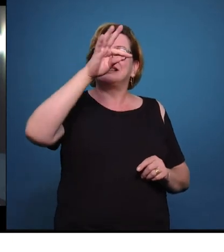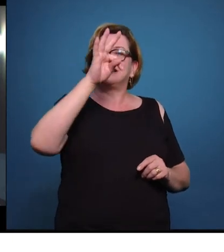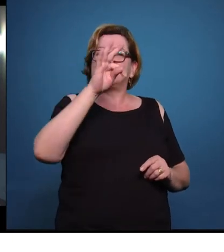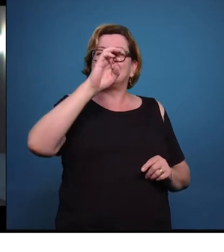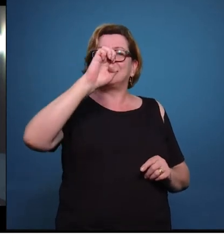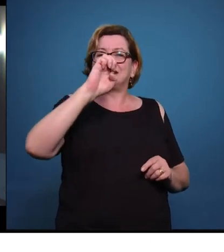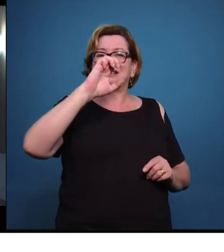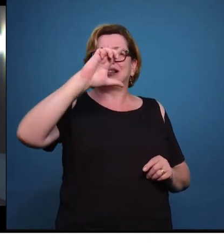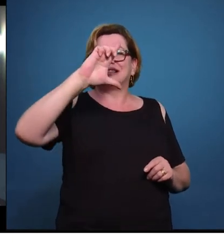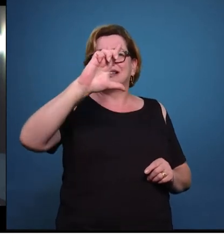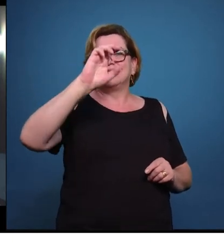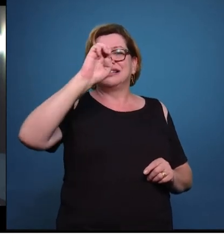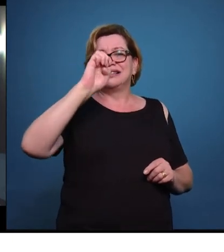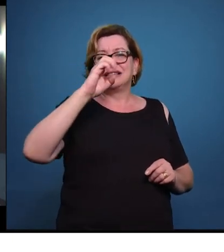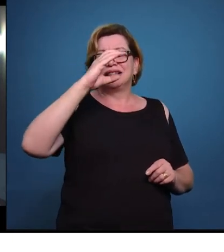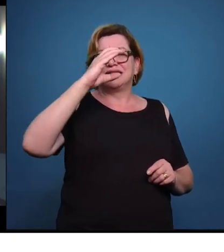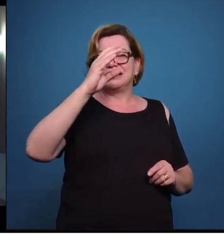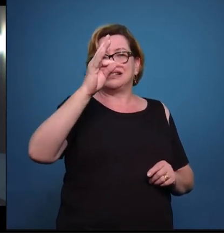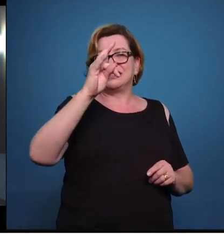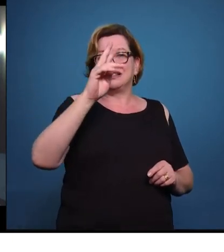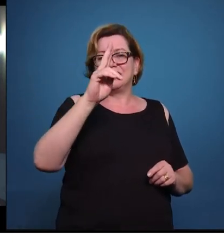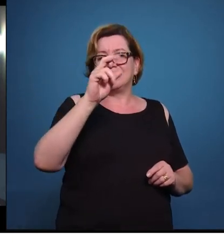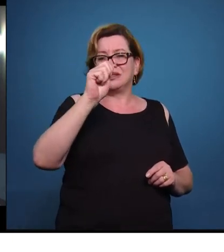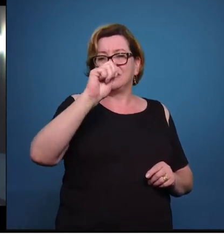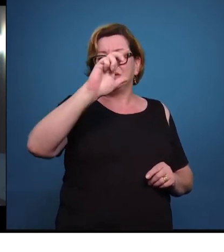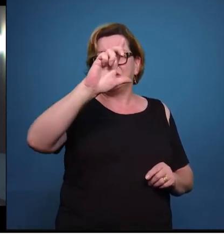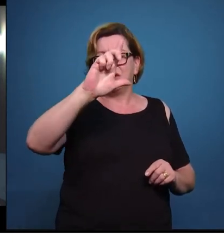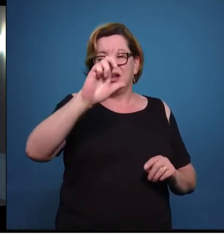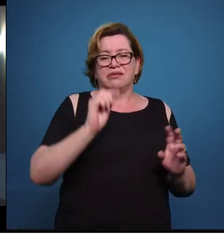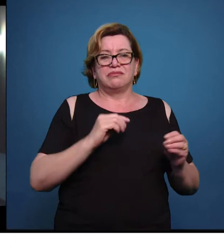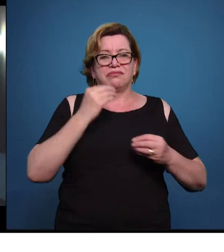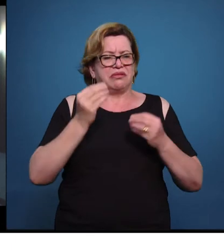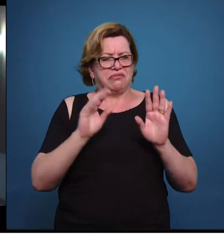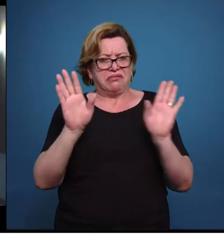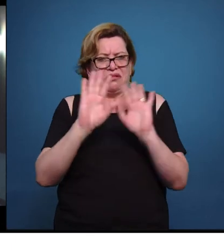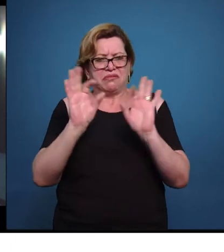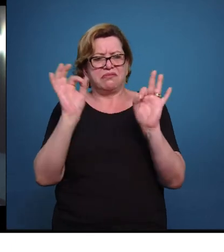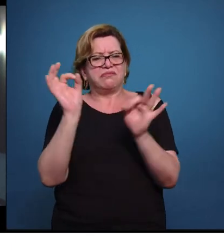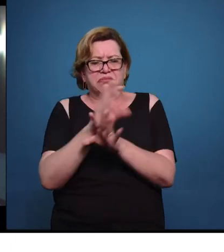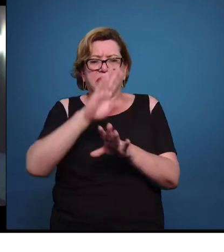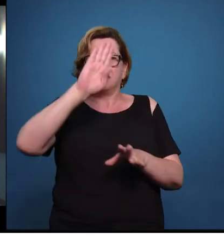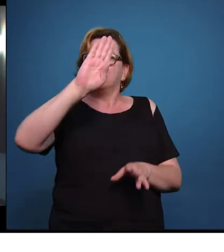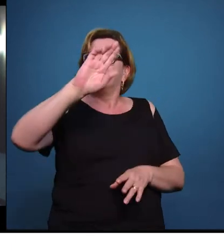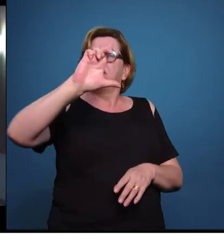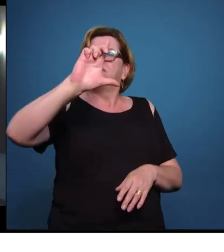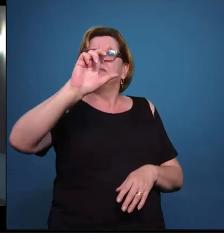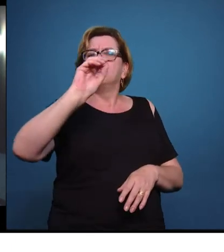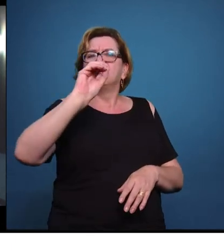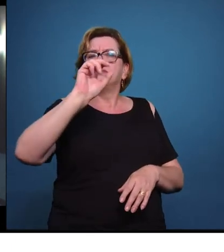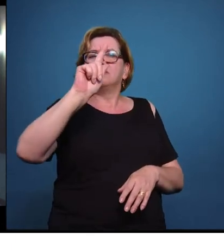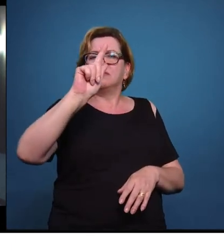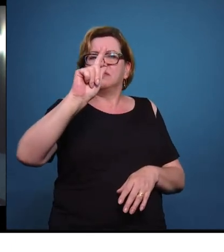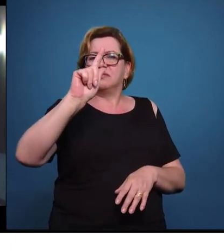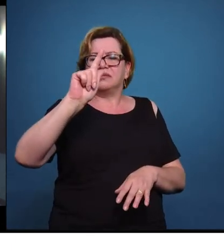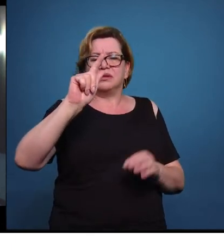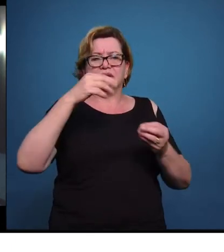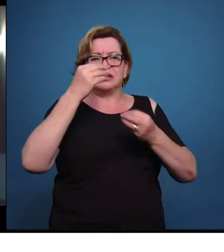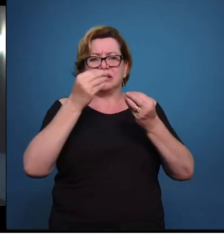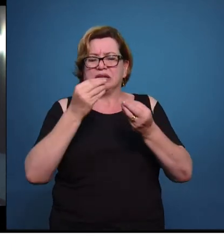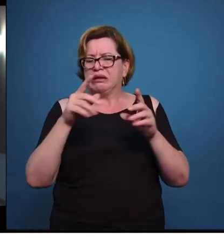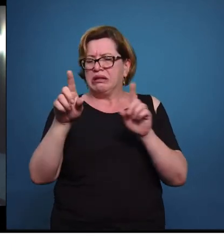ele tenta resgatar a possibilidade, não de acabar com os blogueiros ou com jornalistas especializados em itens